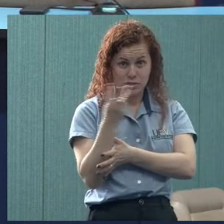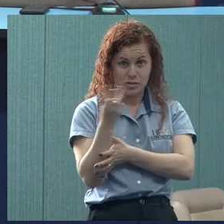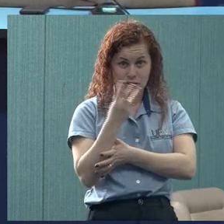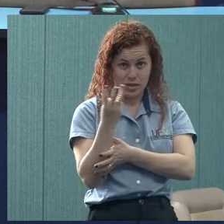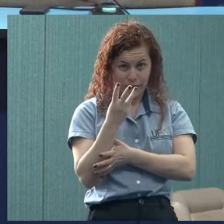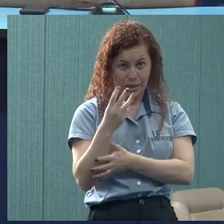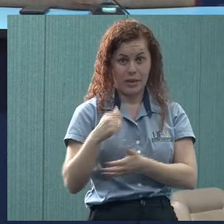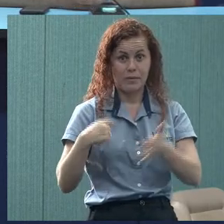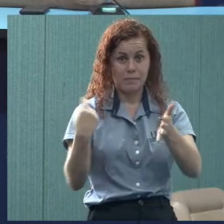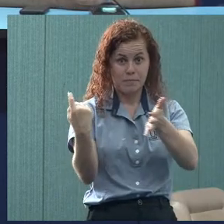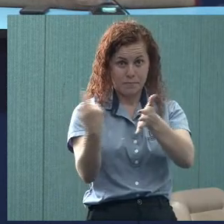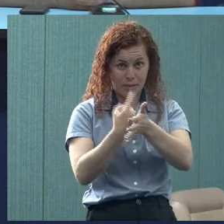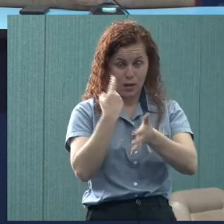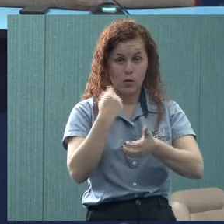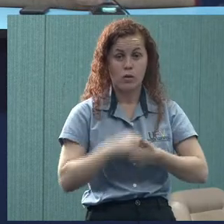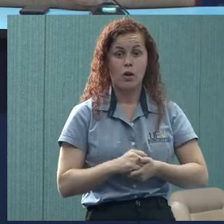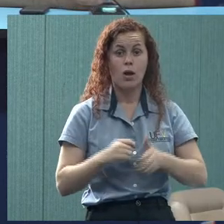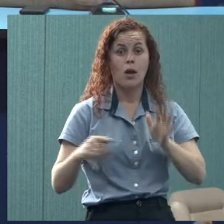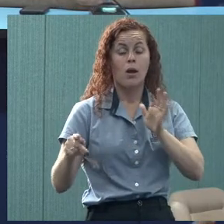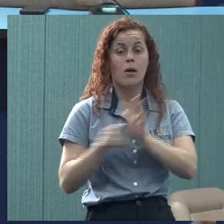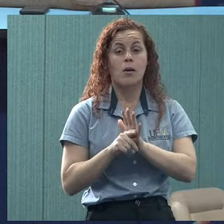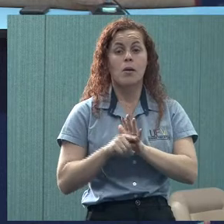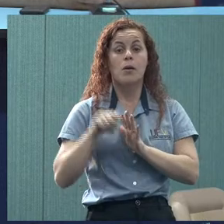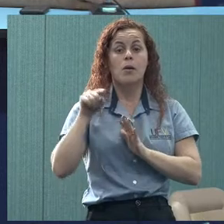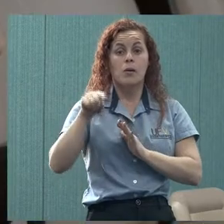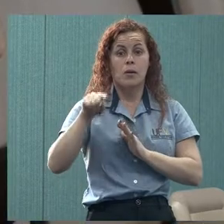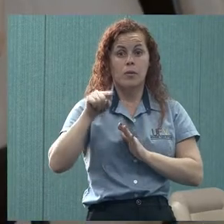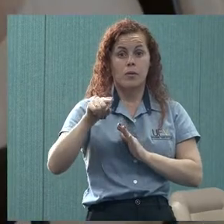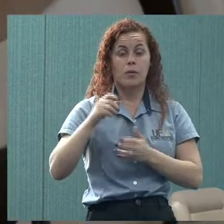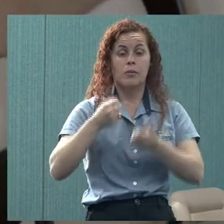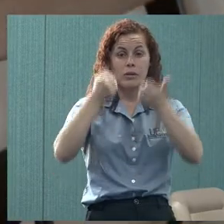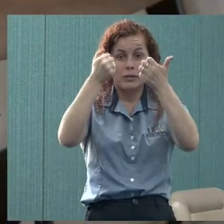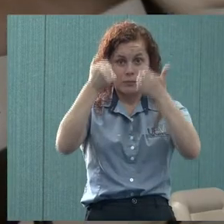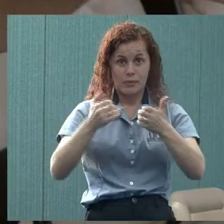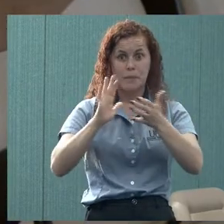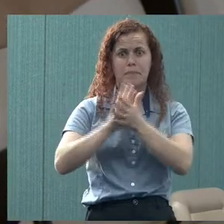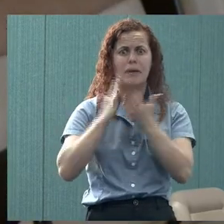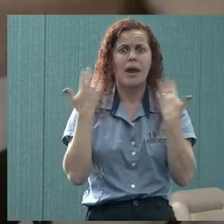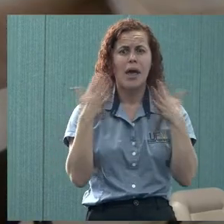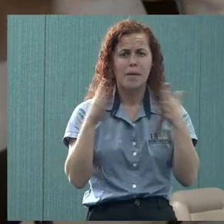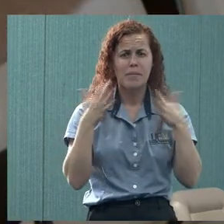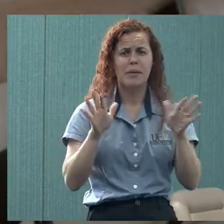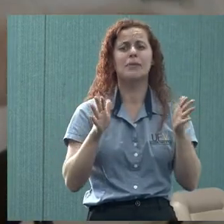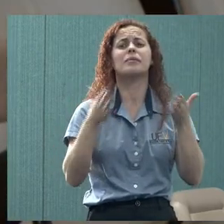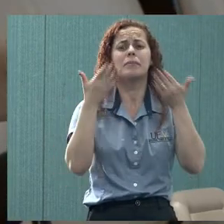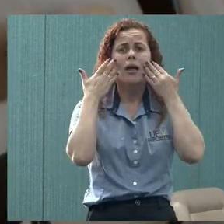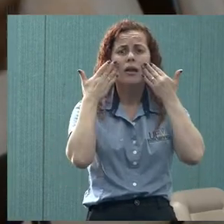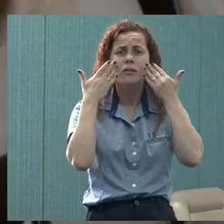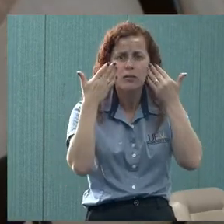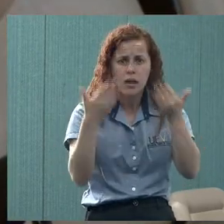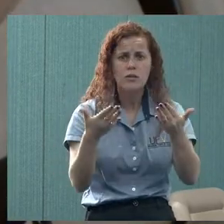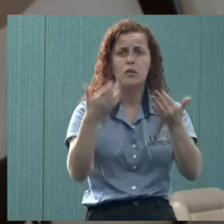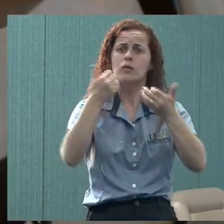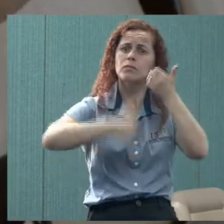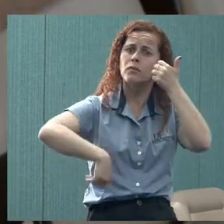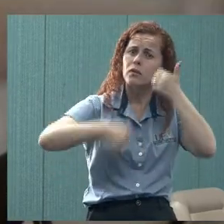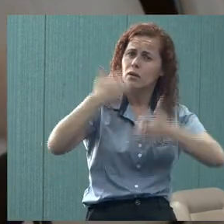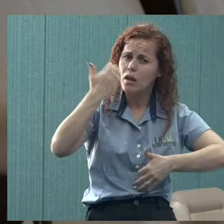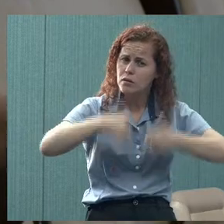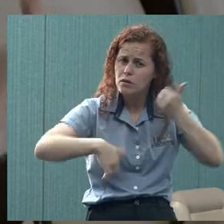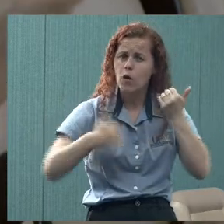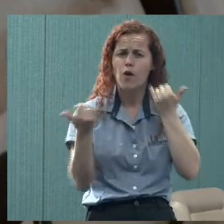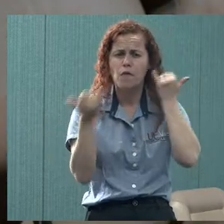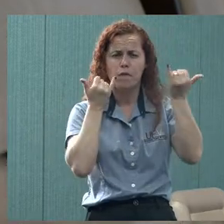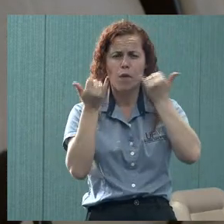Então, em relação ao que vocês trouxeram, parabéns primeiro pelas apresentações. São